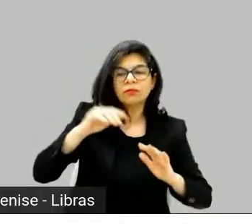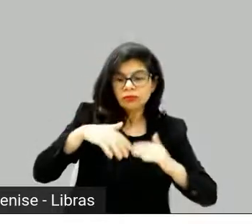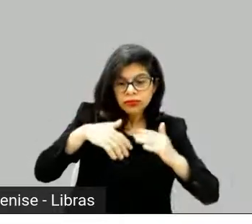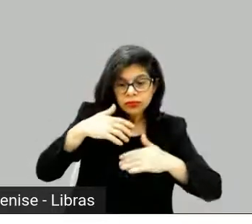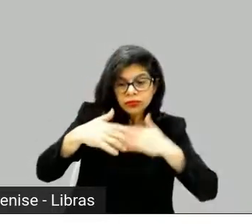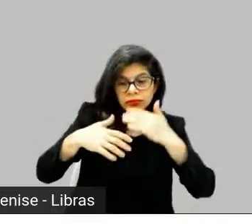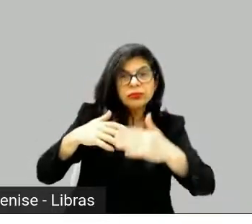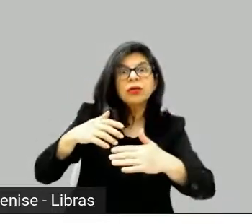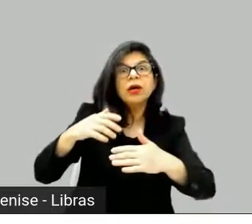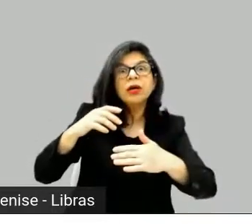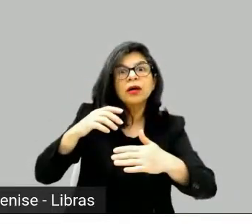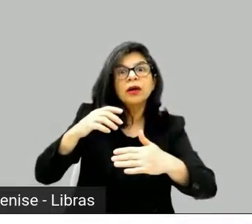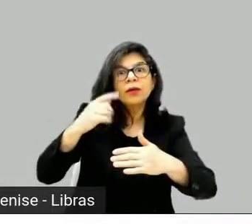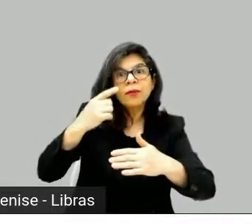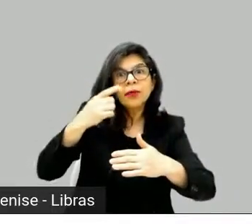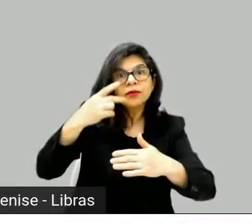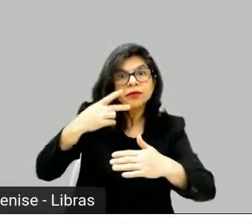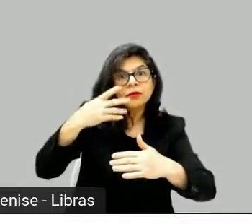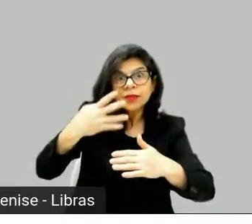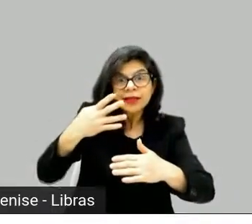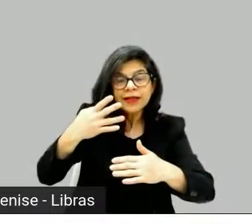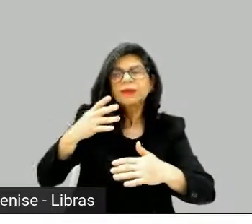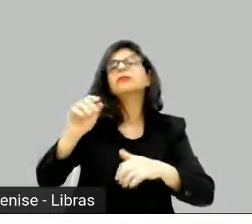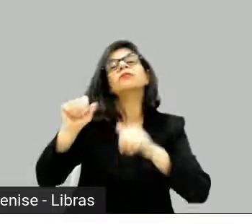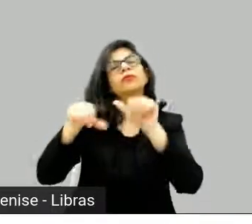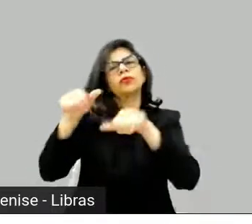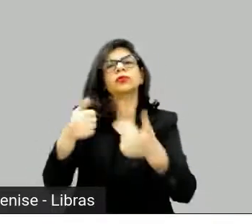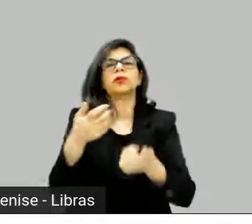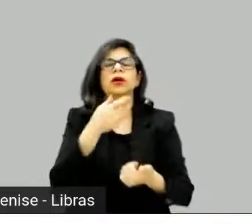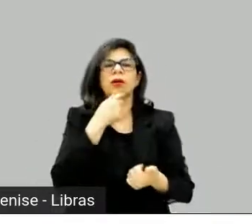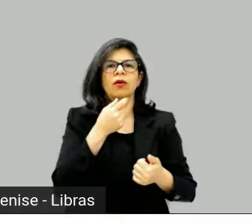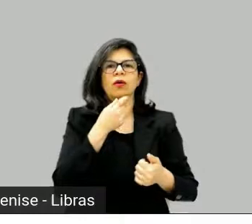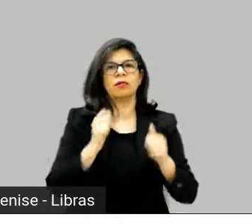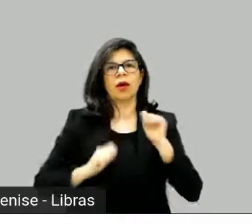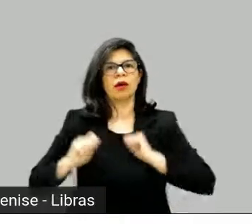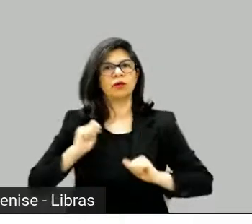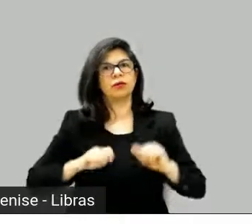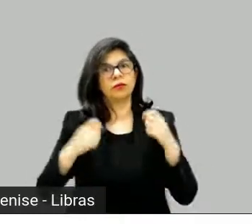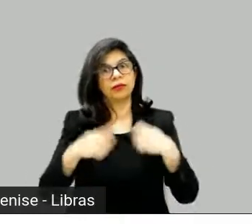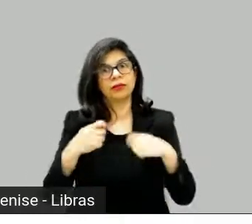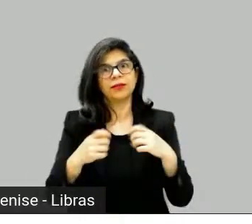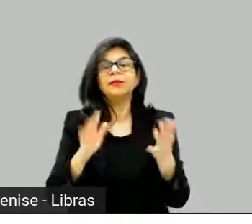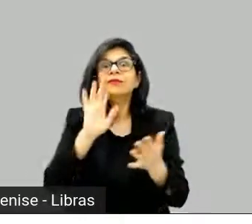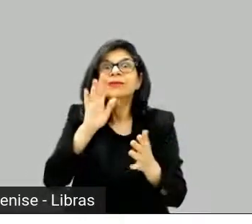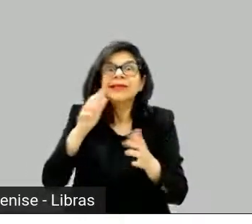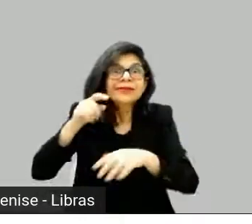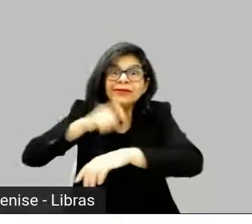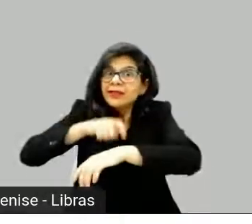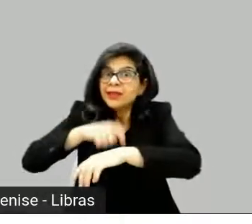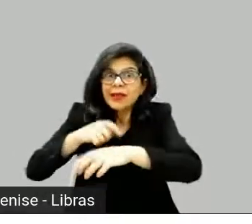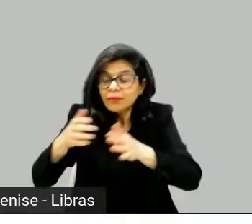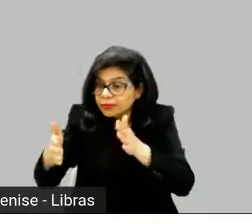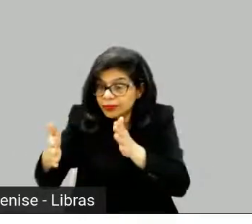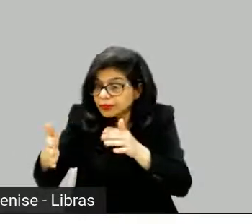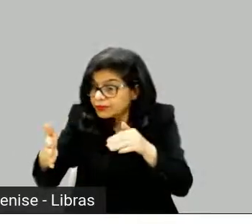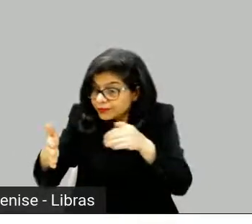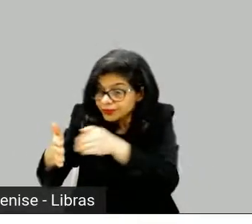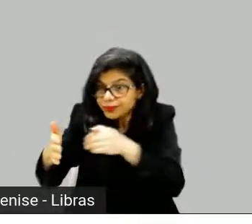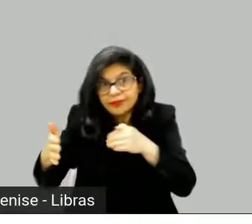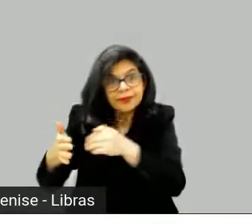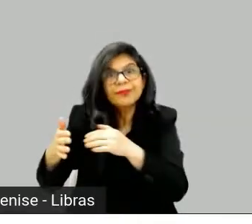envolvido em tudo, em pouquíssimo tempo. Em pouquíssimo tempo. E aí, assim, eu não